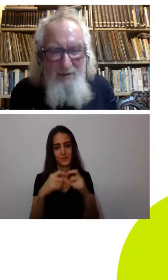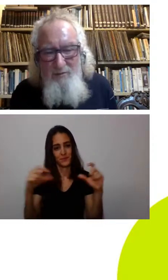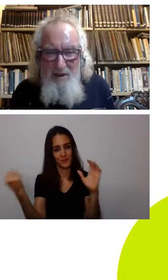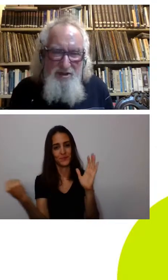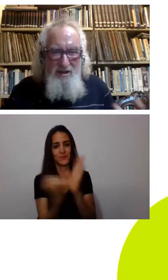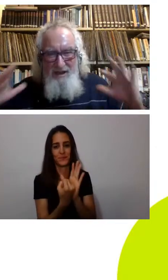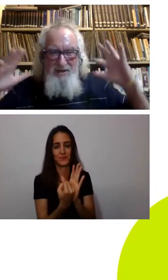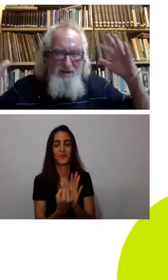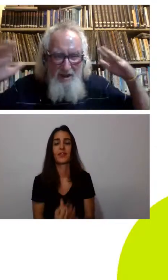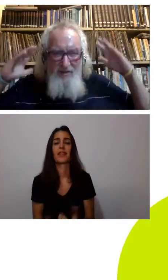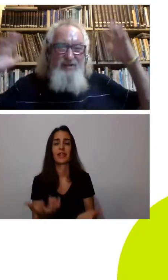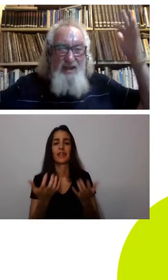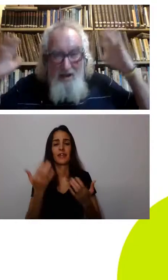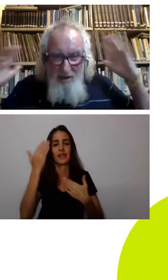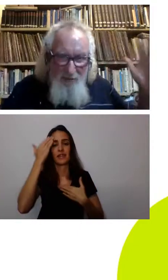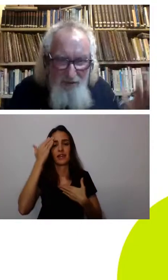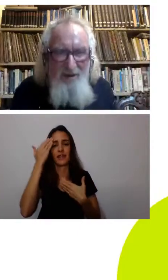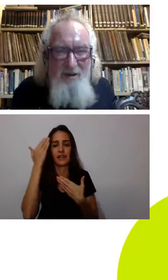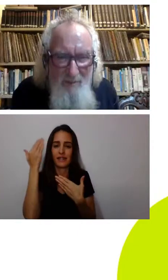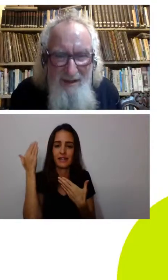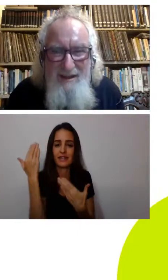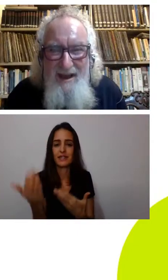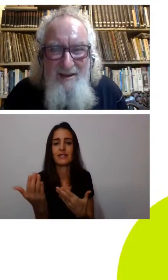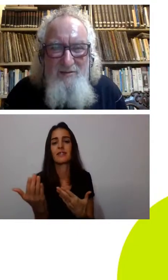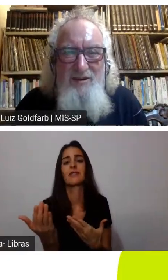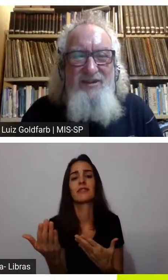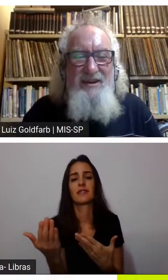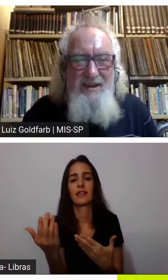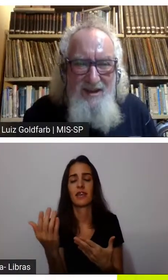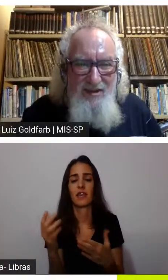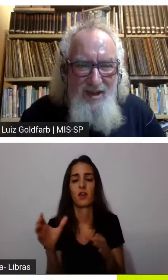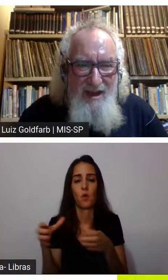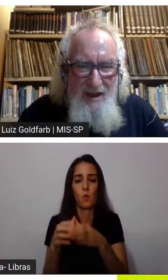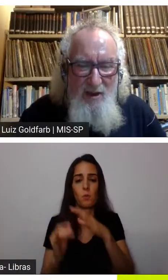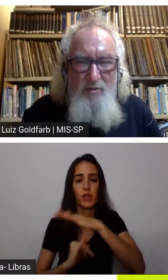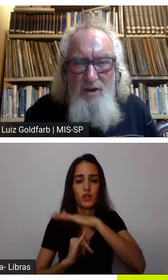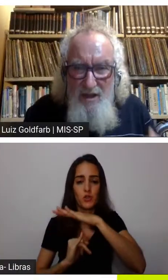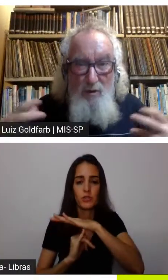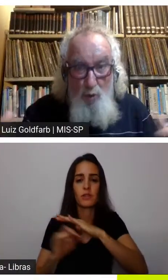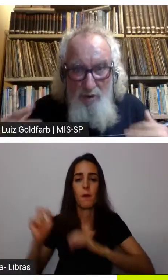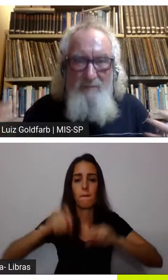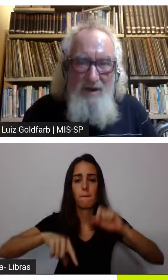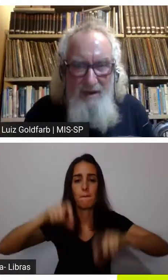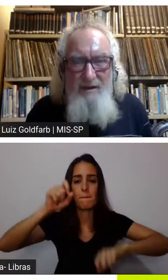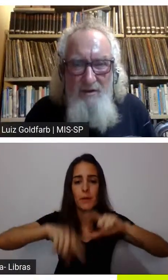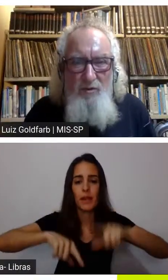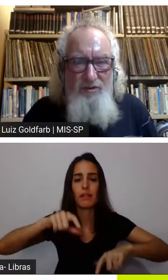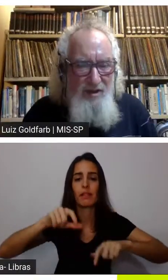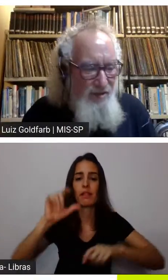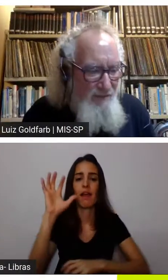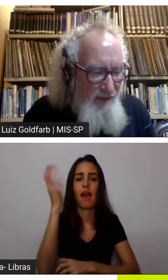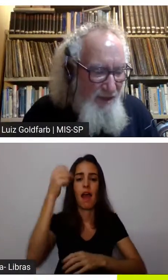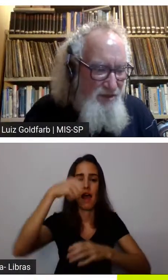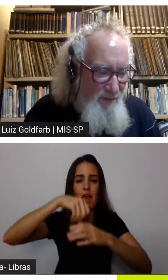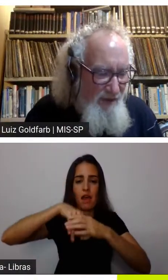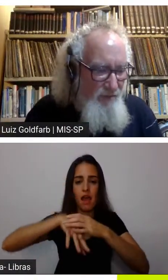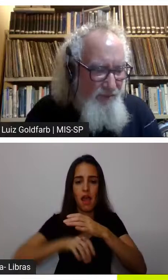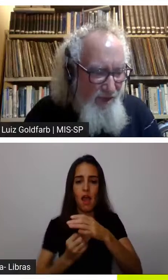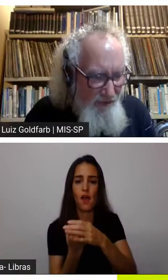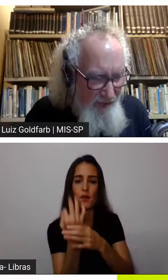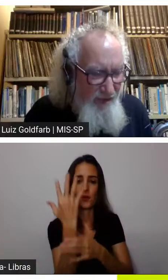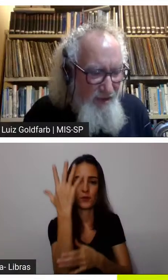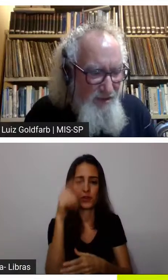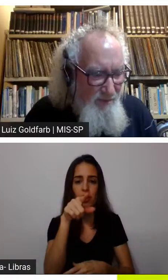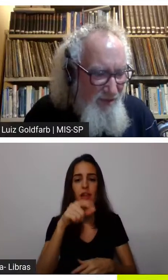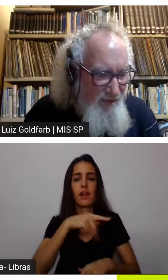Kayemet uma entidade que há 100 anos planta árvores em Israel e luta pela consciência verde pela